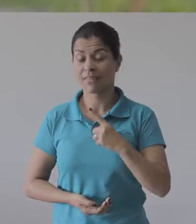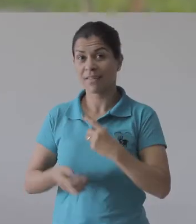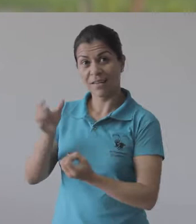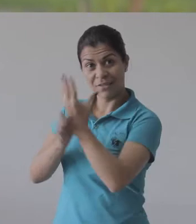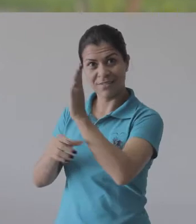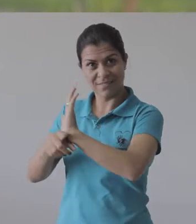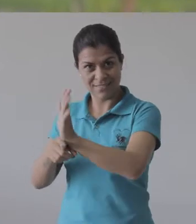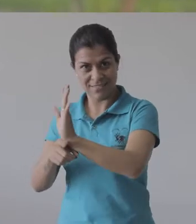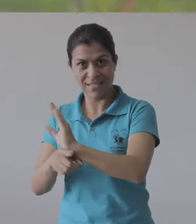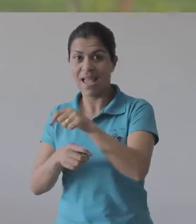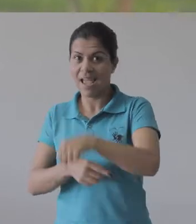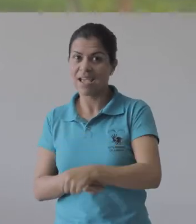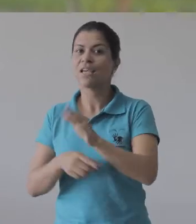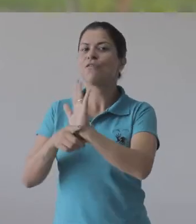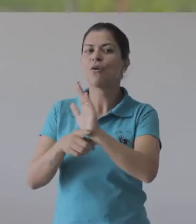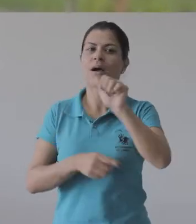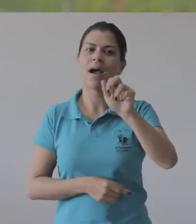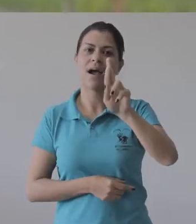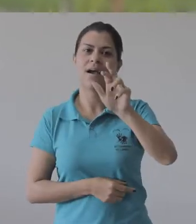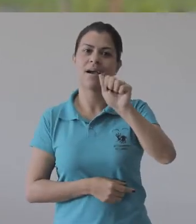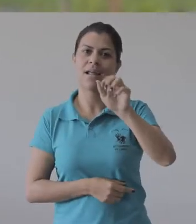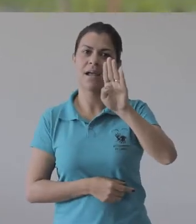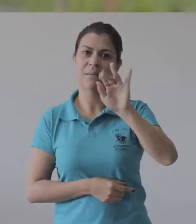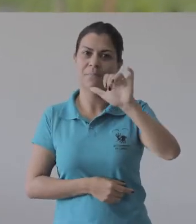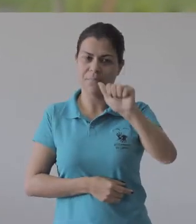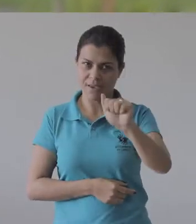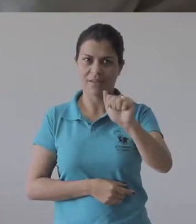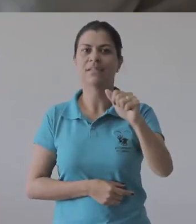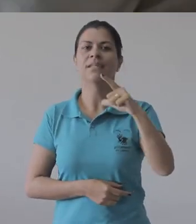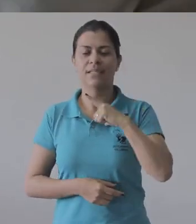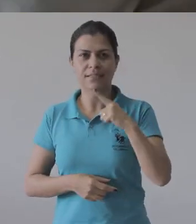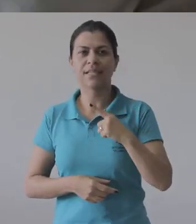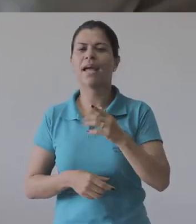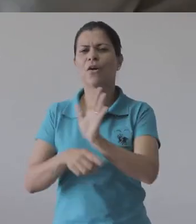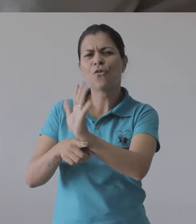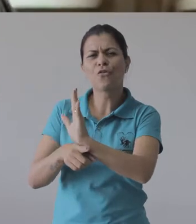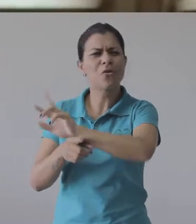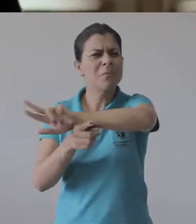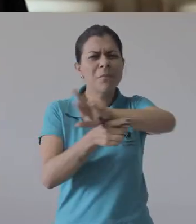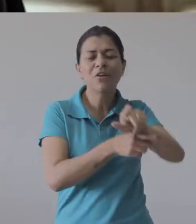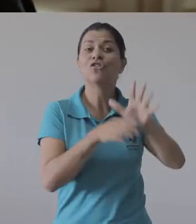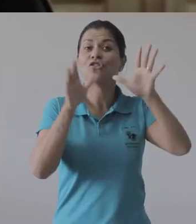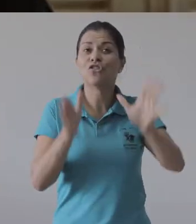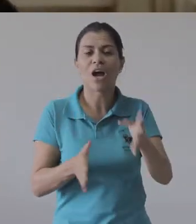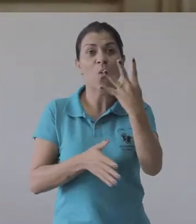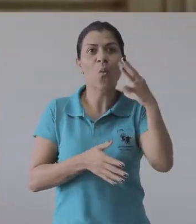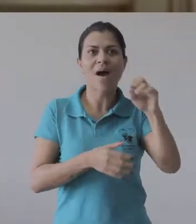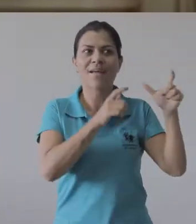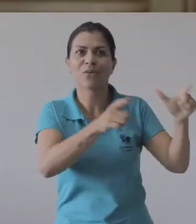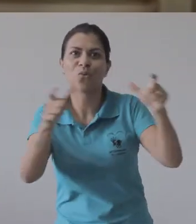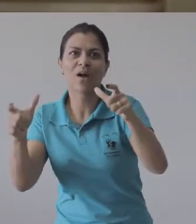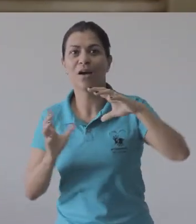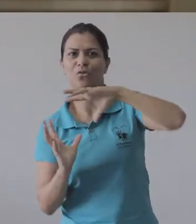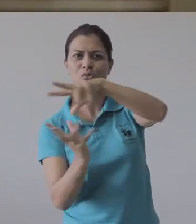Estreou no Cine Metrópolis o filme brasileiro Arábia, de Afonso Shoa e João Dumans. O filme foi exibido em mais de 40 festivais pelo